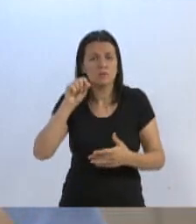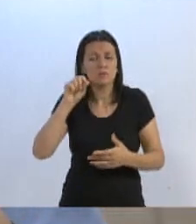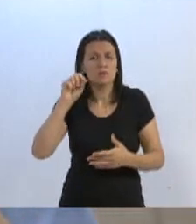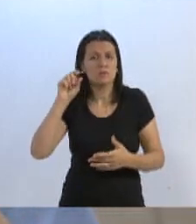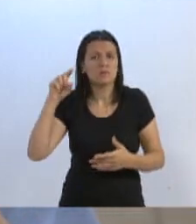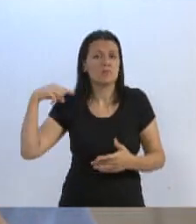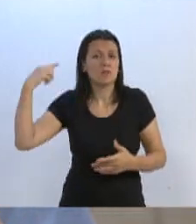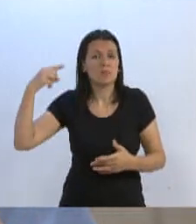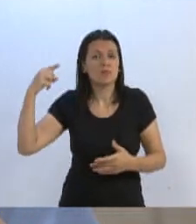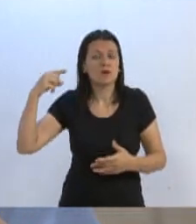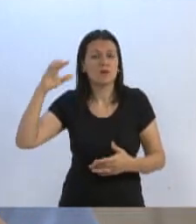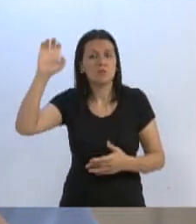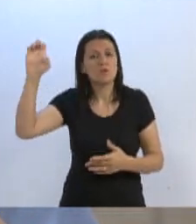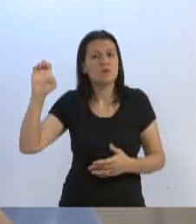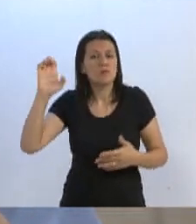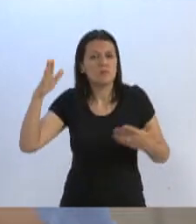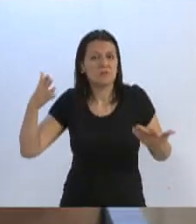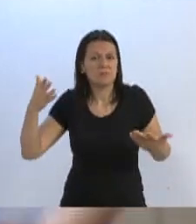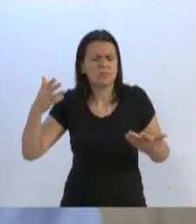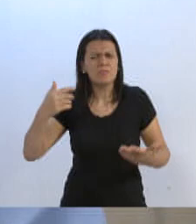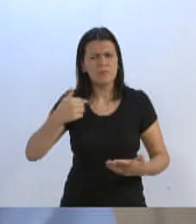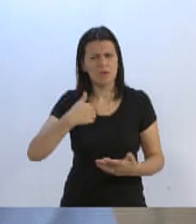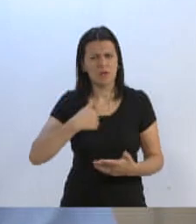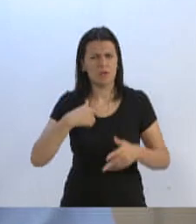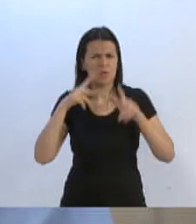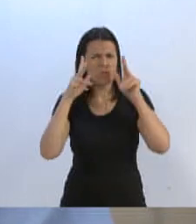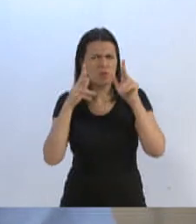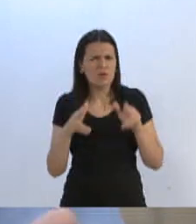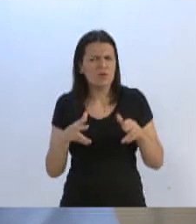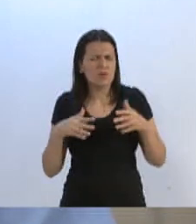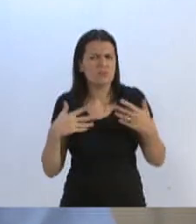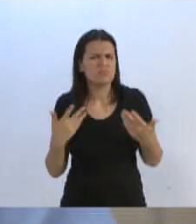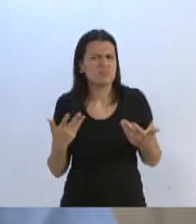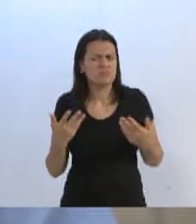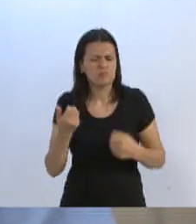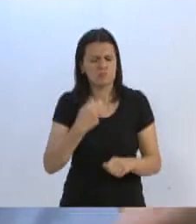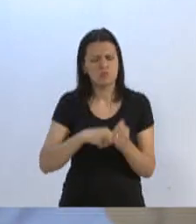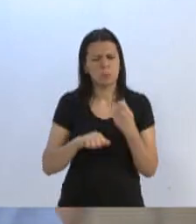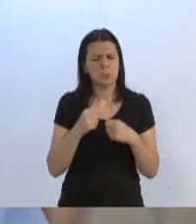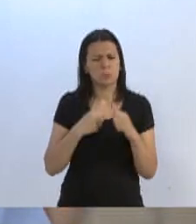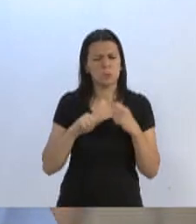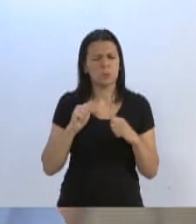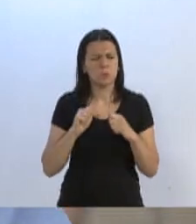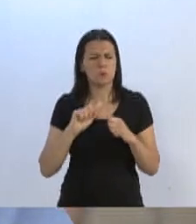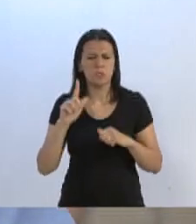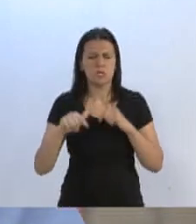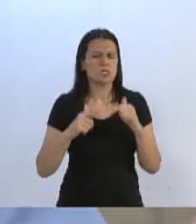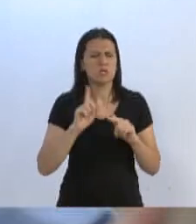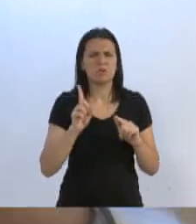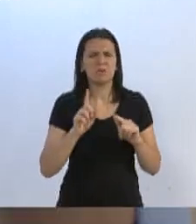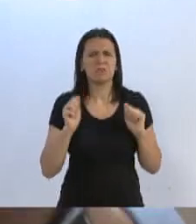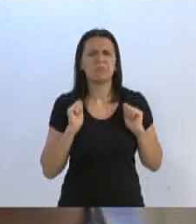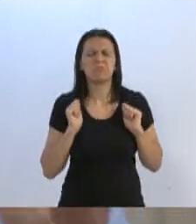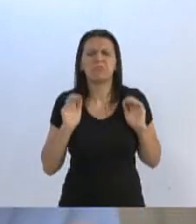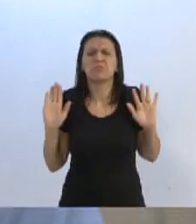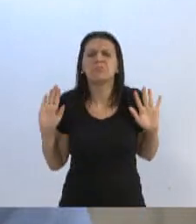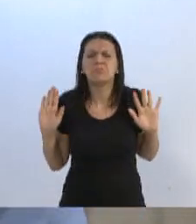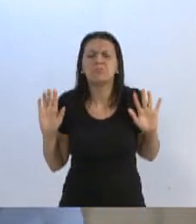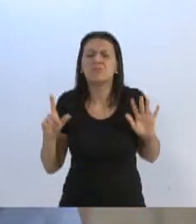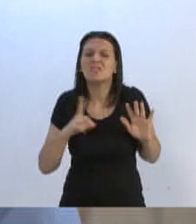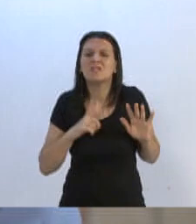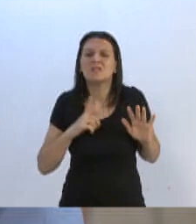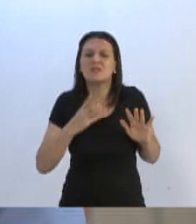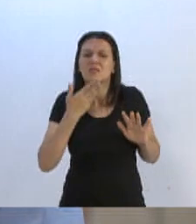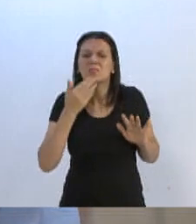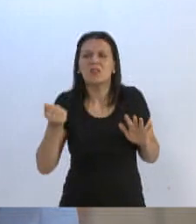Será que eu, enquanto vereador, devo fazer a mesma situação? Economizar, não trabalhar para que a gente tenha eficiência?